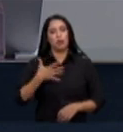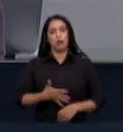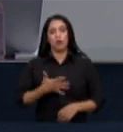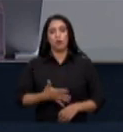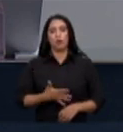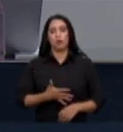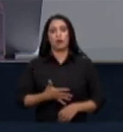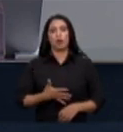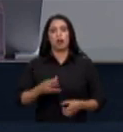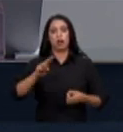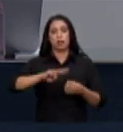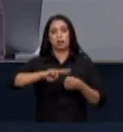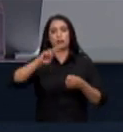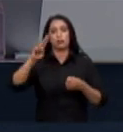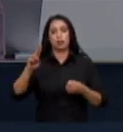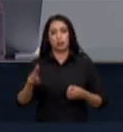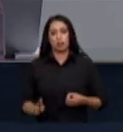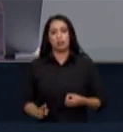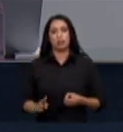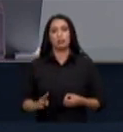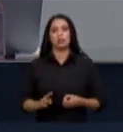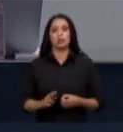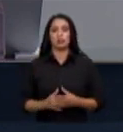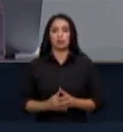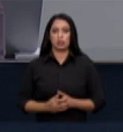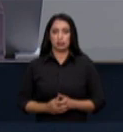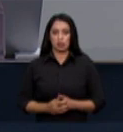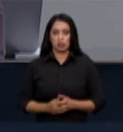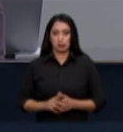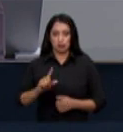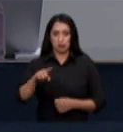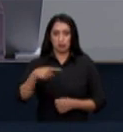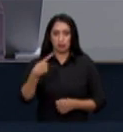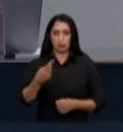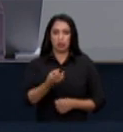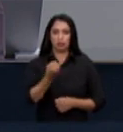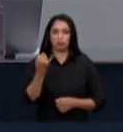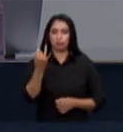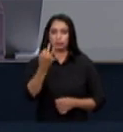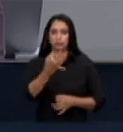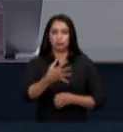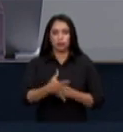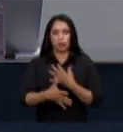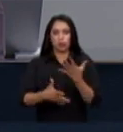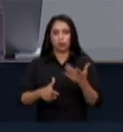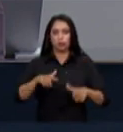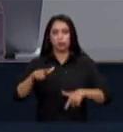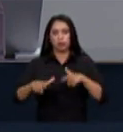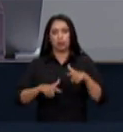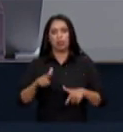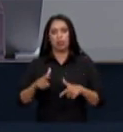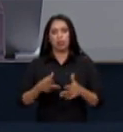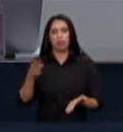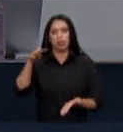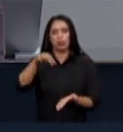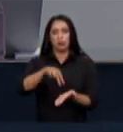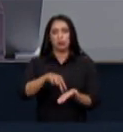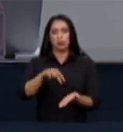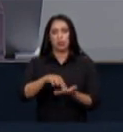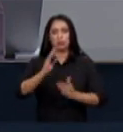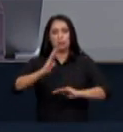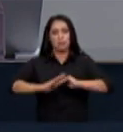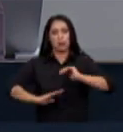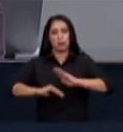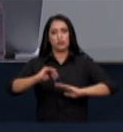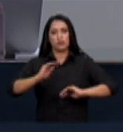honra a advocacia pública após ter ocupado inúmeros cargos com grande dedicação e proficiência além de